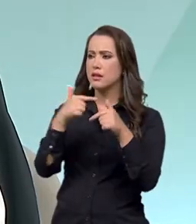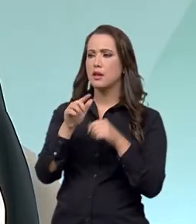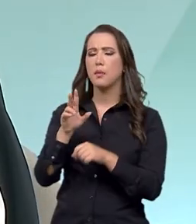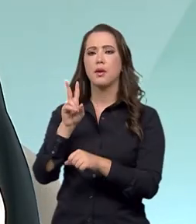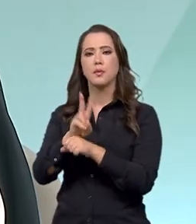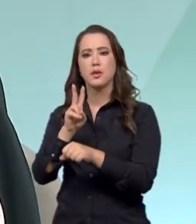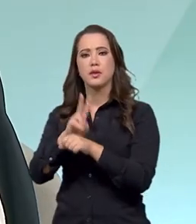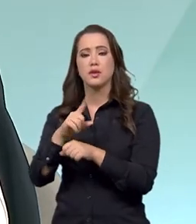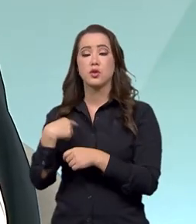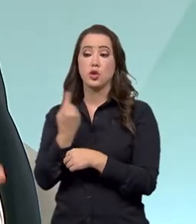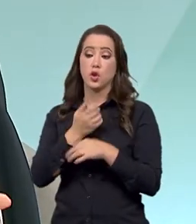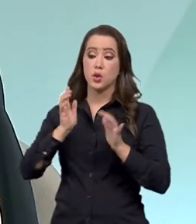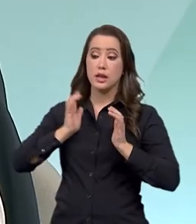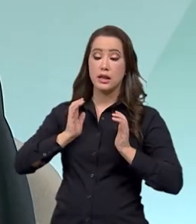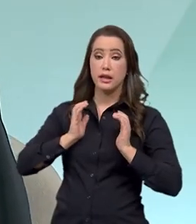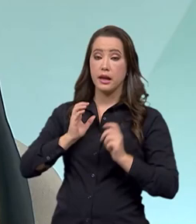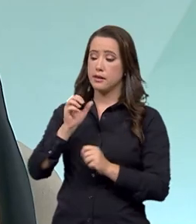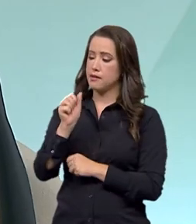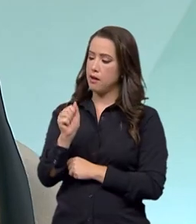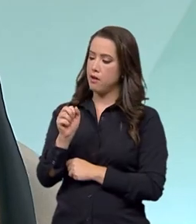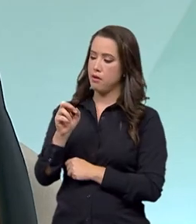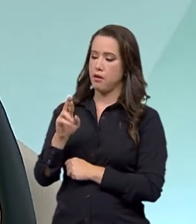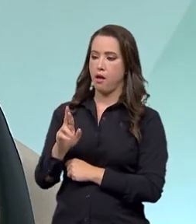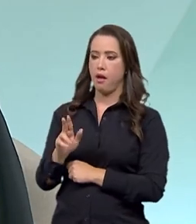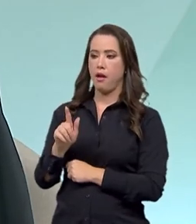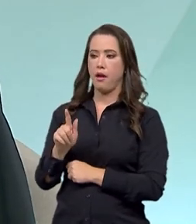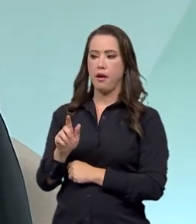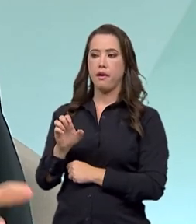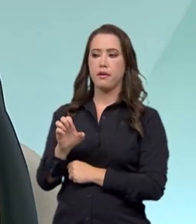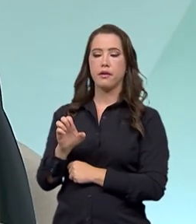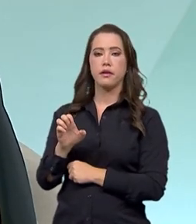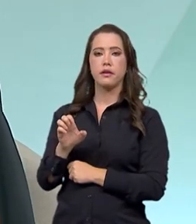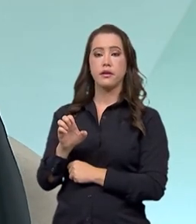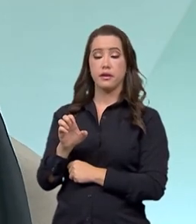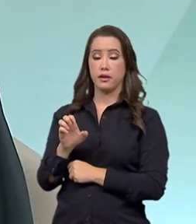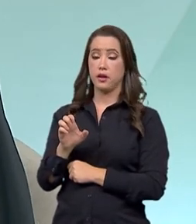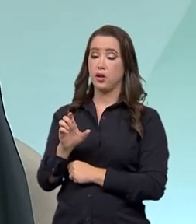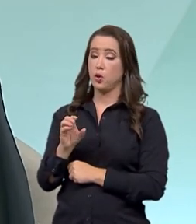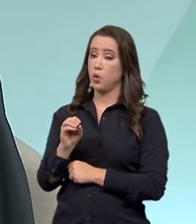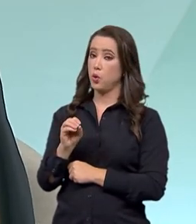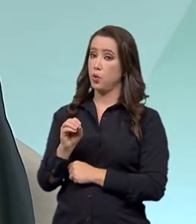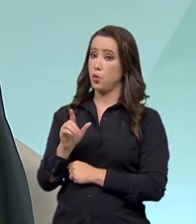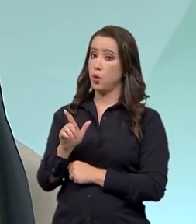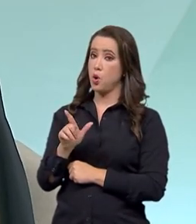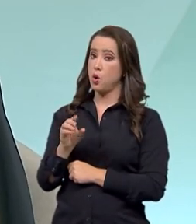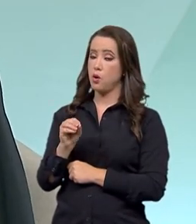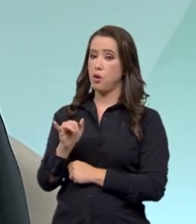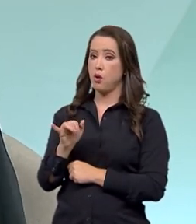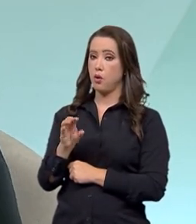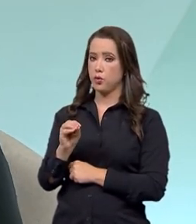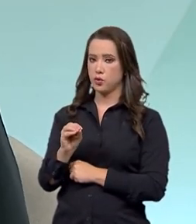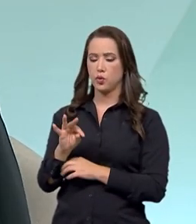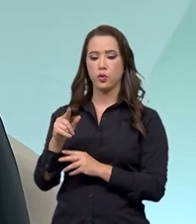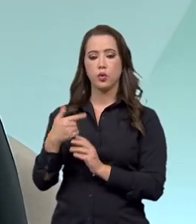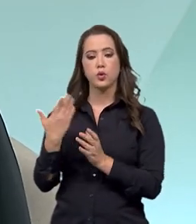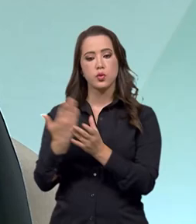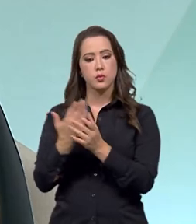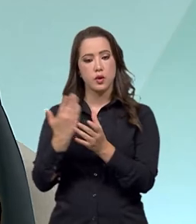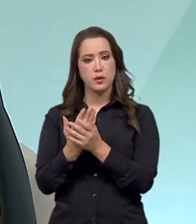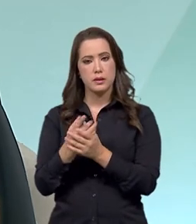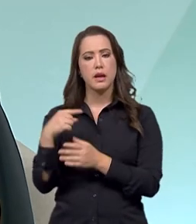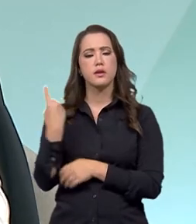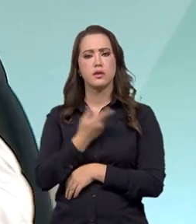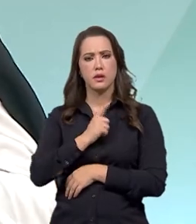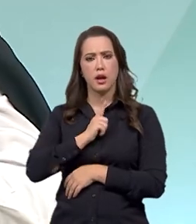arqueológico, né? Inclusive todos os processos até, os pedidos de manifestações quanto a licenciamento ambiental. Quando nós recebemos o